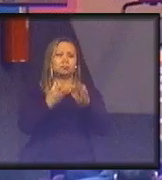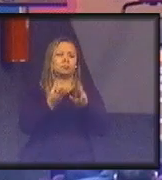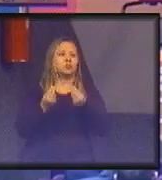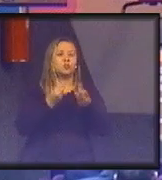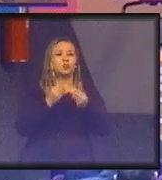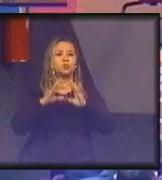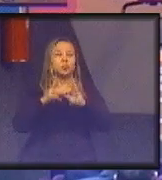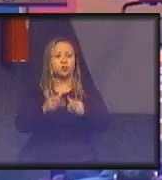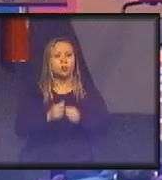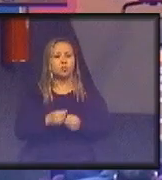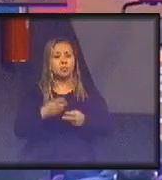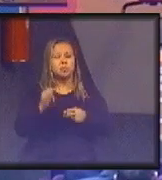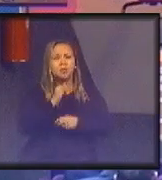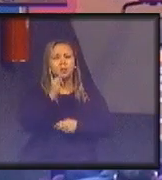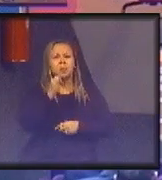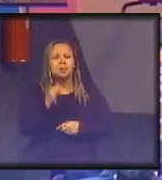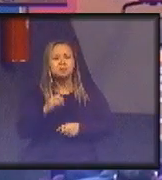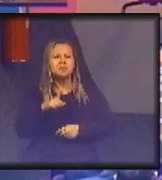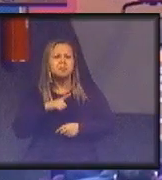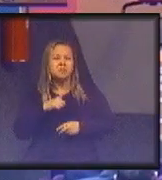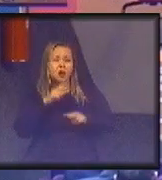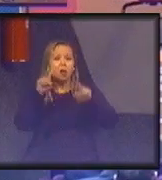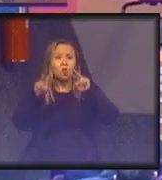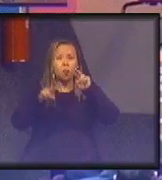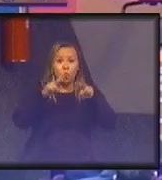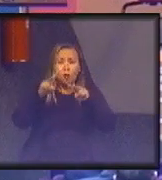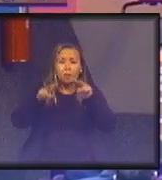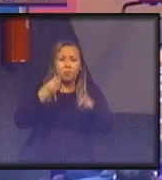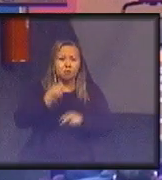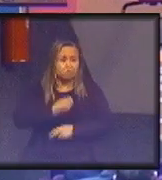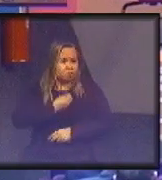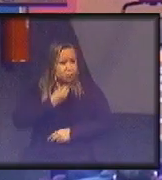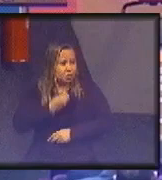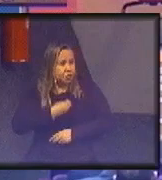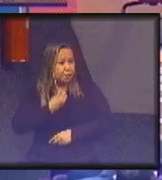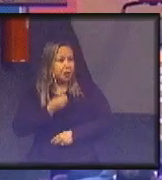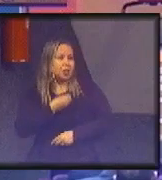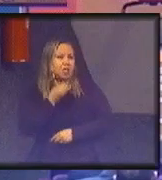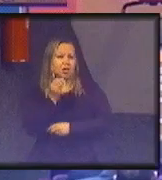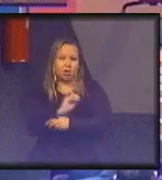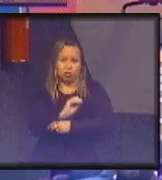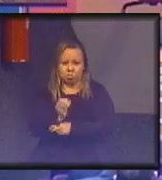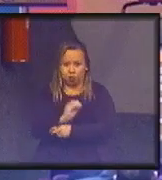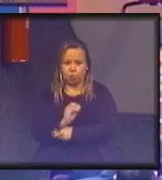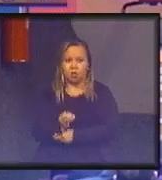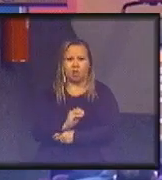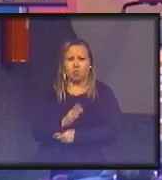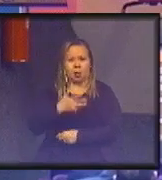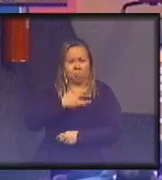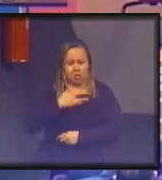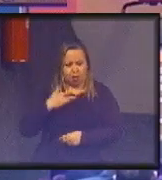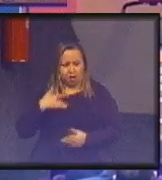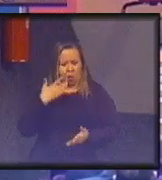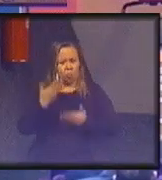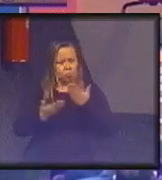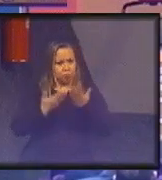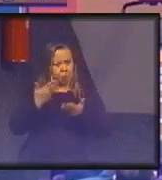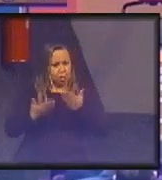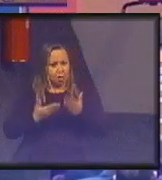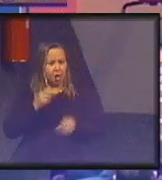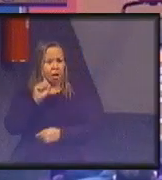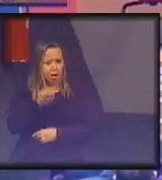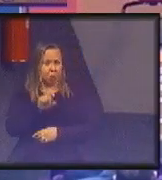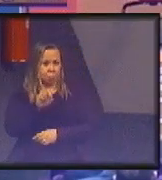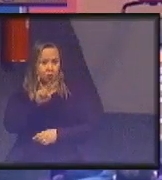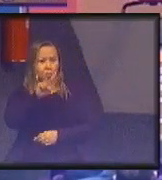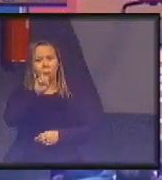que é importante, viu, é essa visão holística. Quer dizer, eu vou tratar a saúde, na saúde eu vou tratar do pesticida, porque